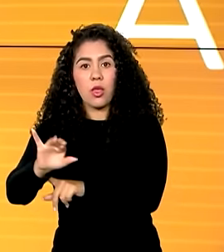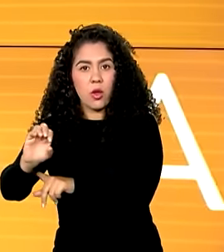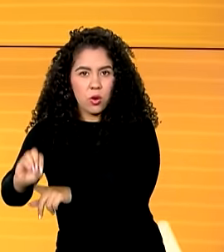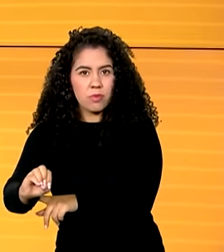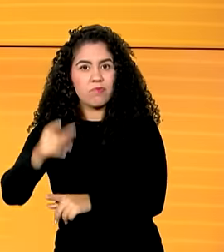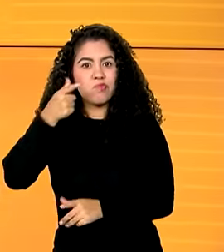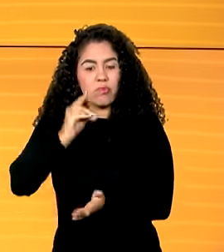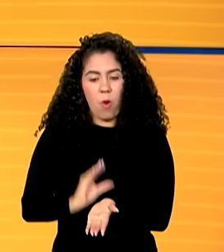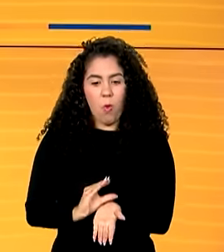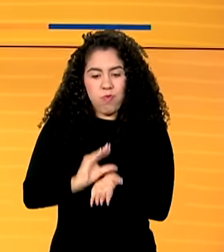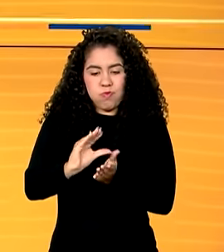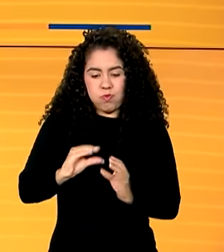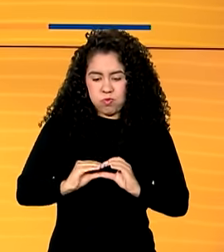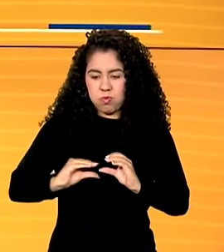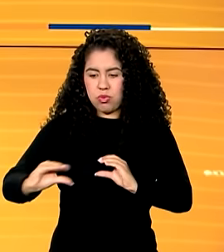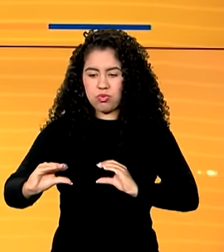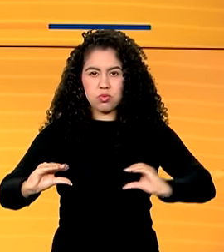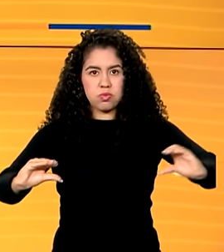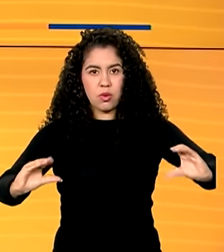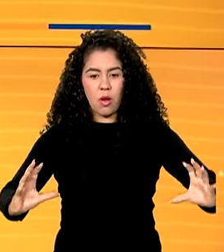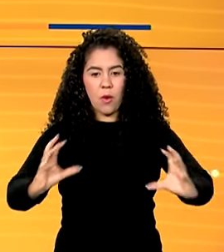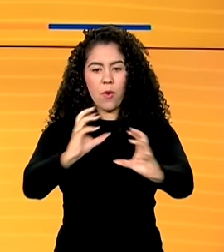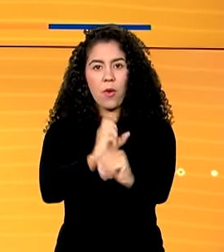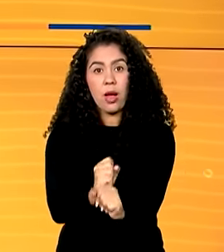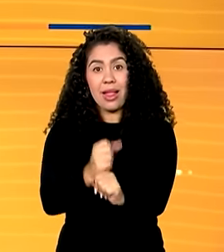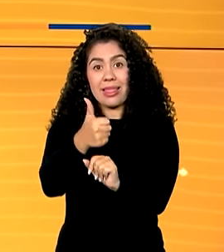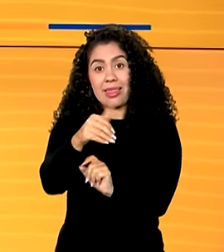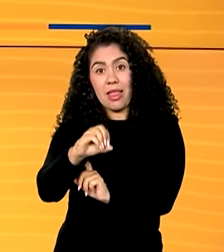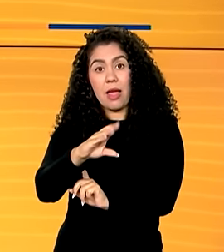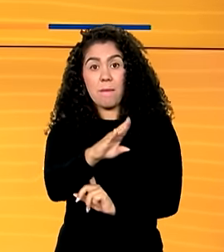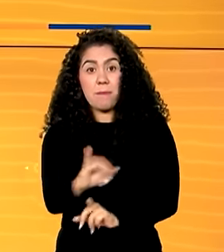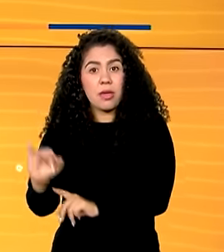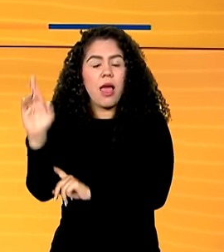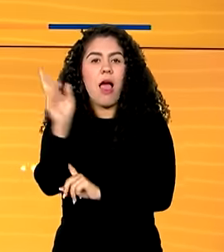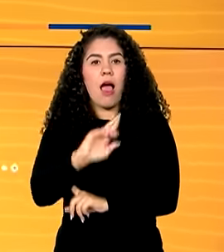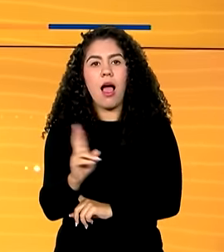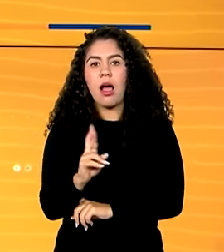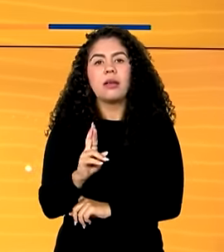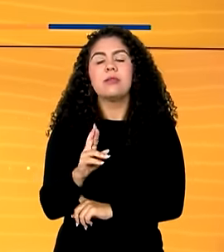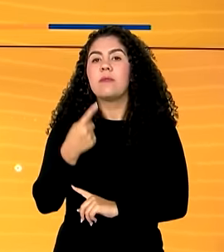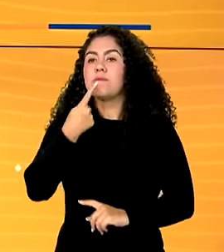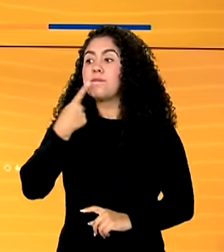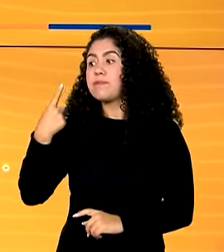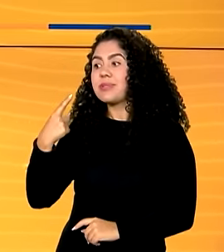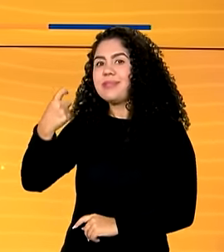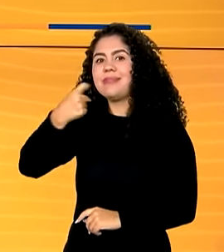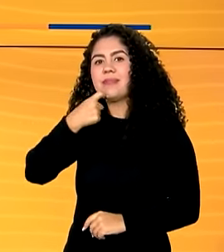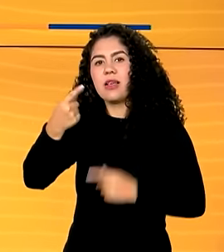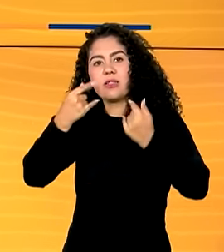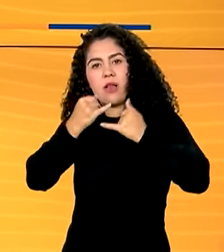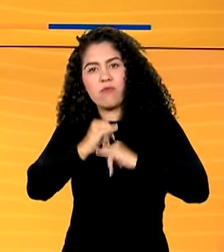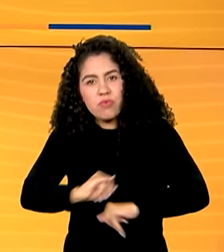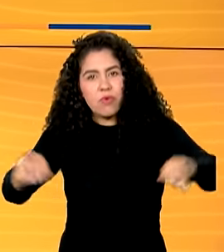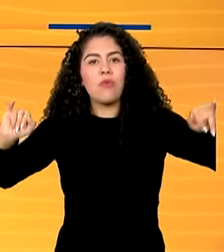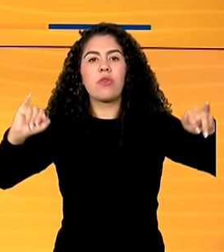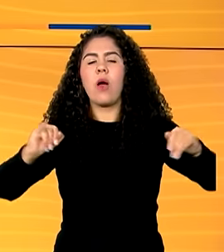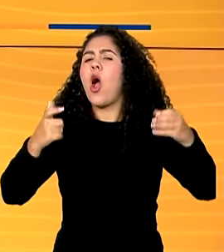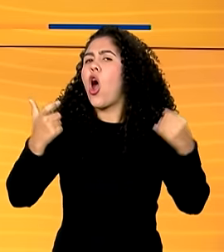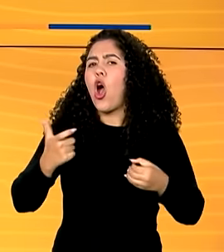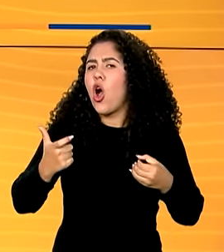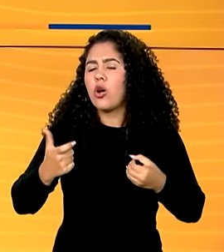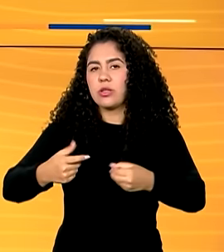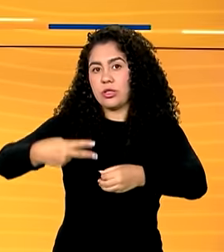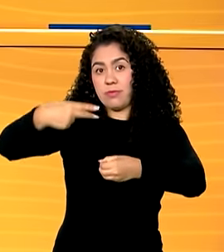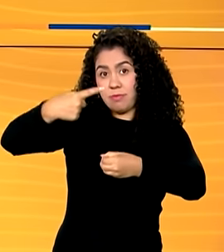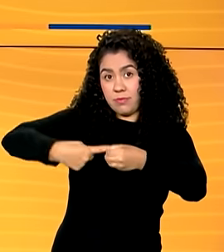investimento. As obras foram confirmadas na última sexta-feira em São José dos Campos, interior de São Paulo, onde o presidente